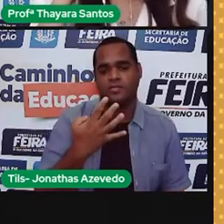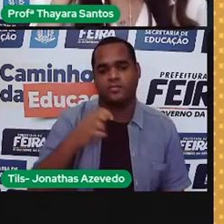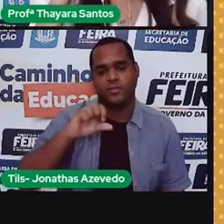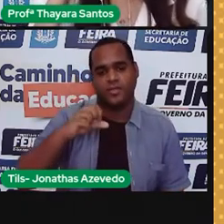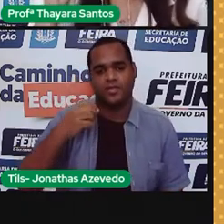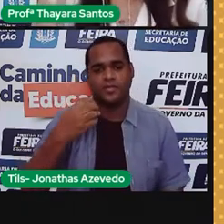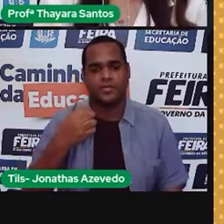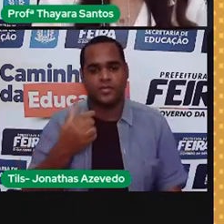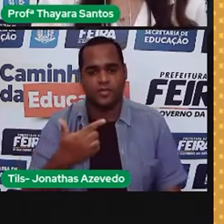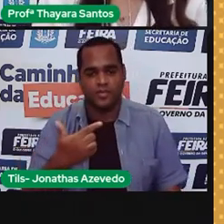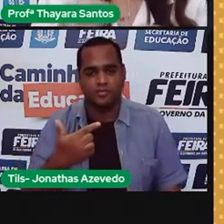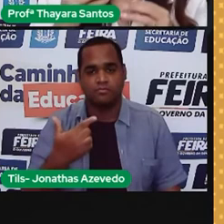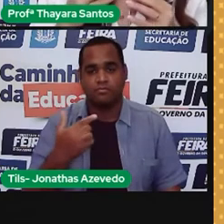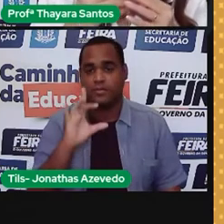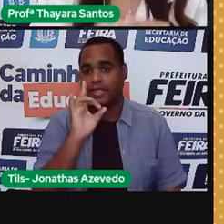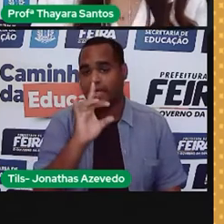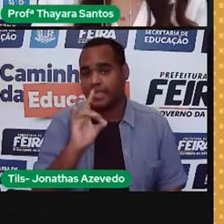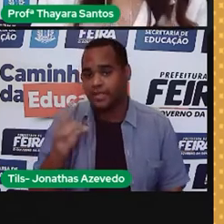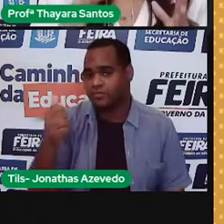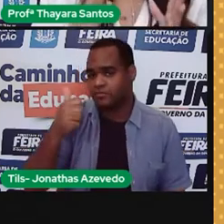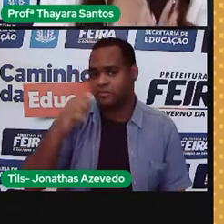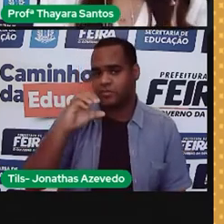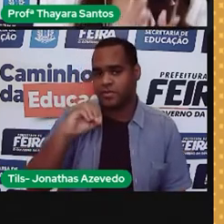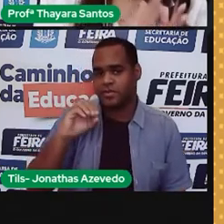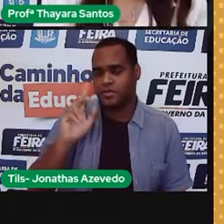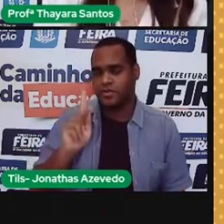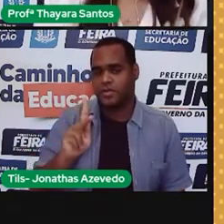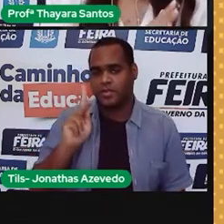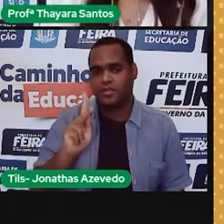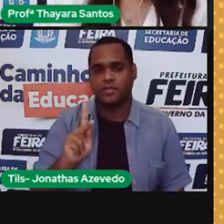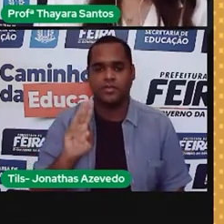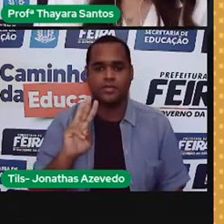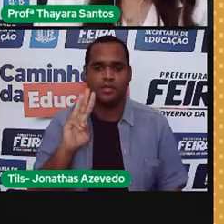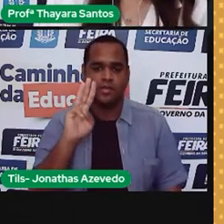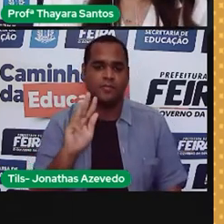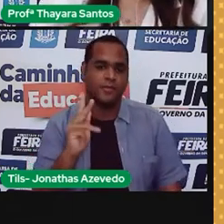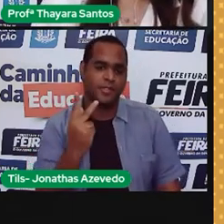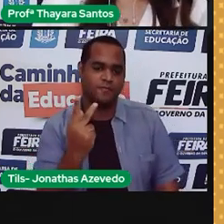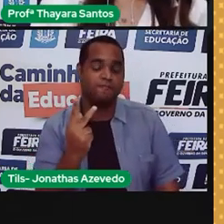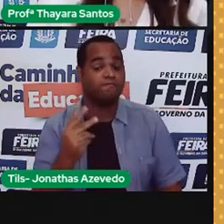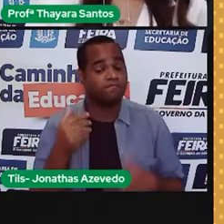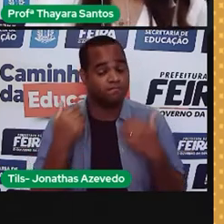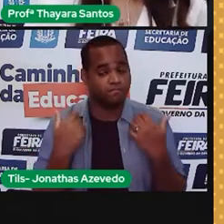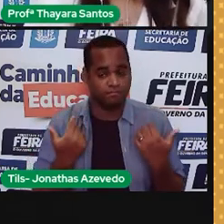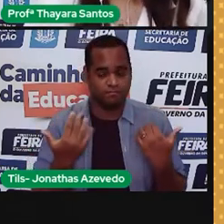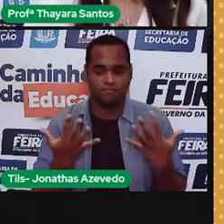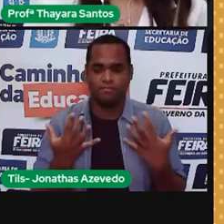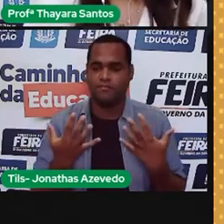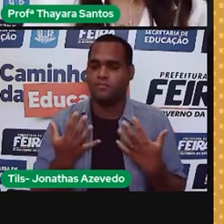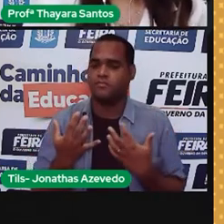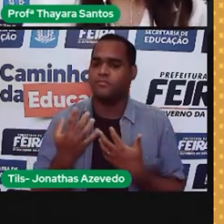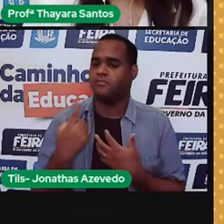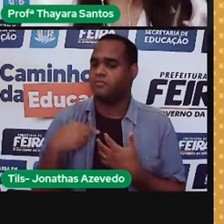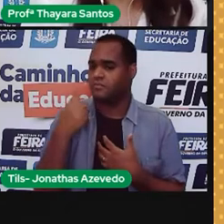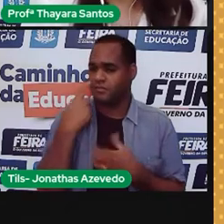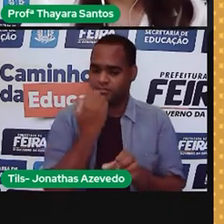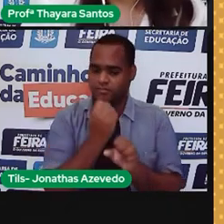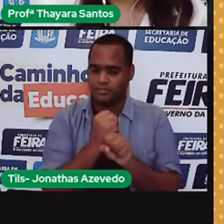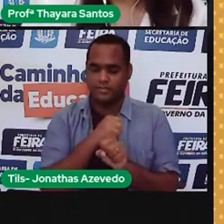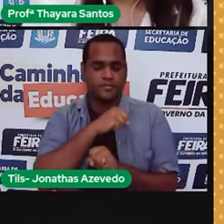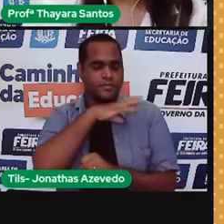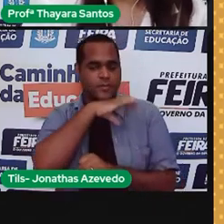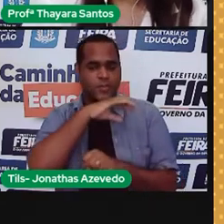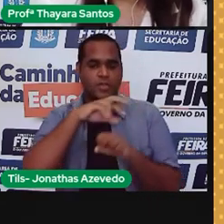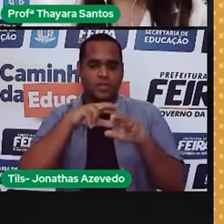,492 para cada 100 quilowatts-hora. Então, quanto mais ruins as